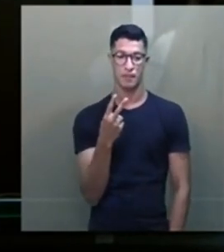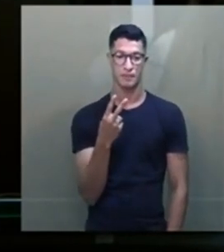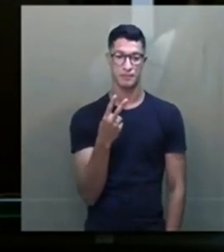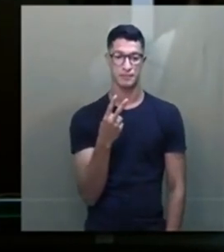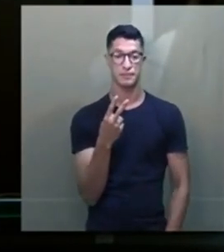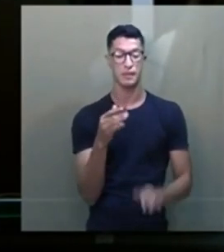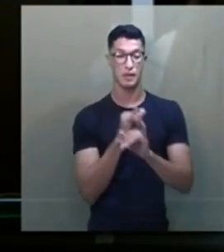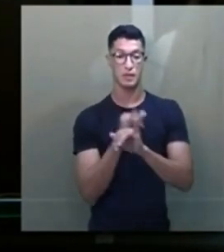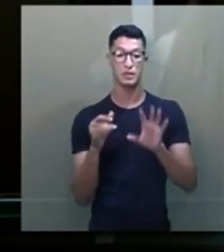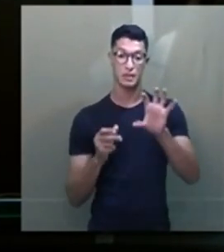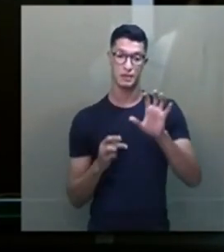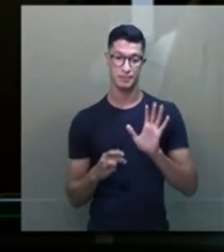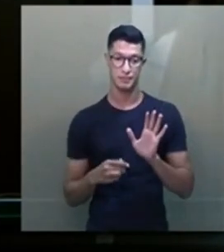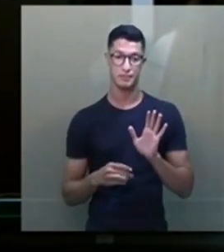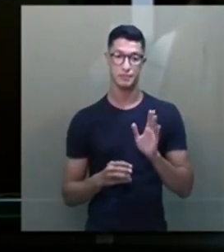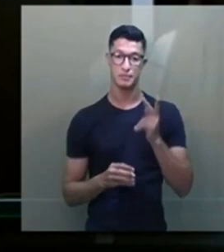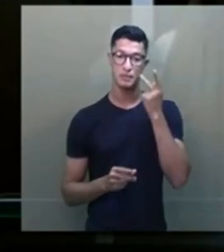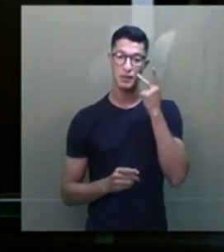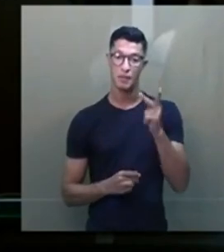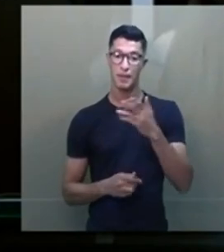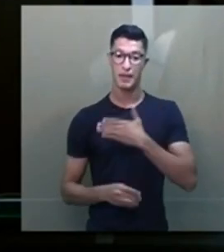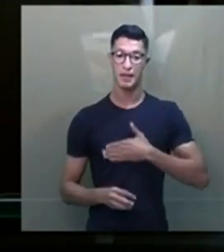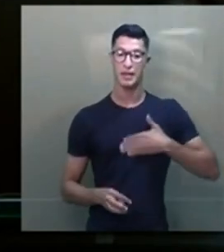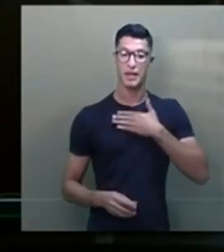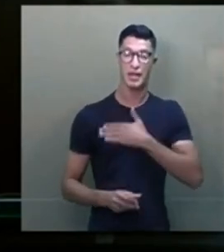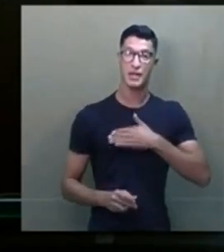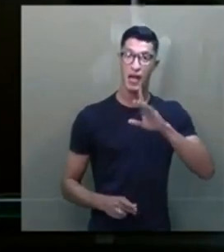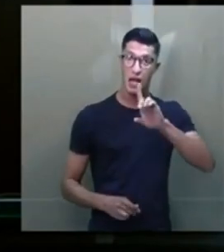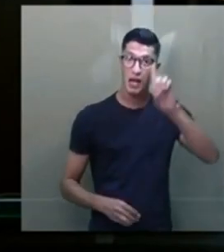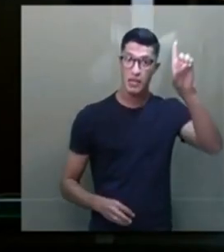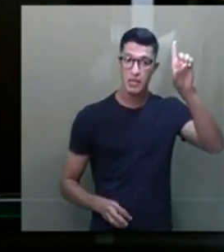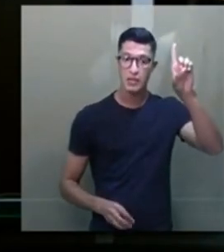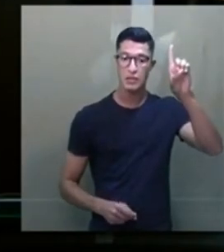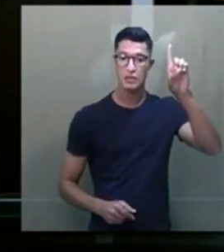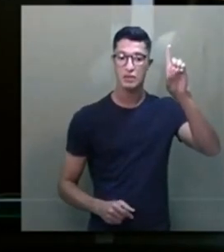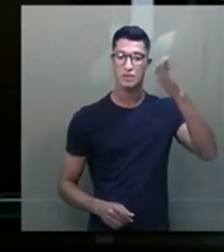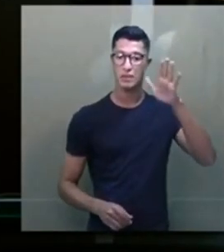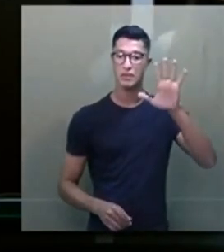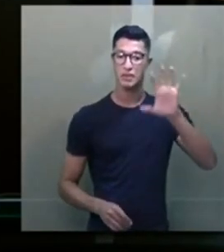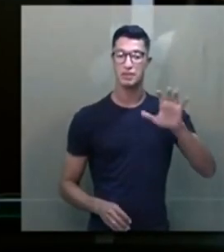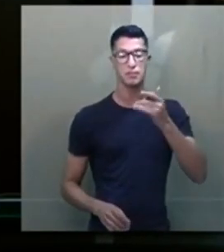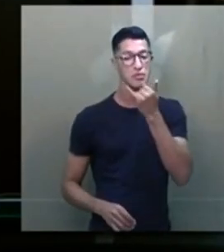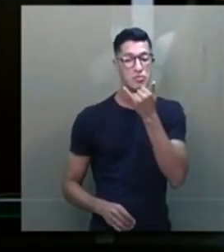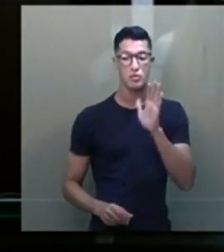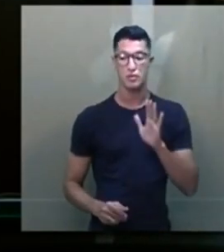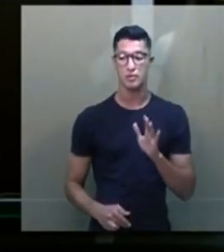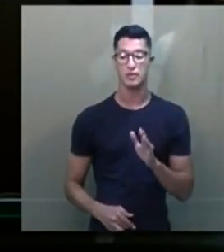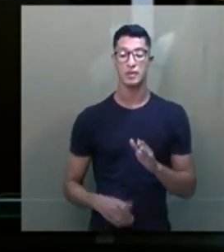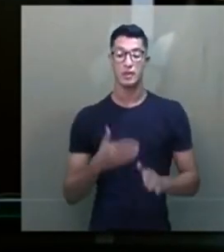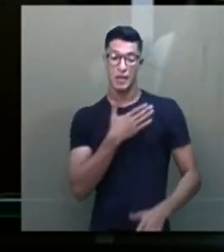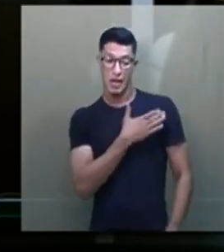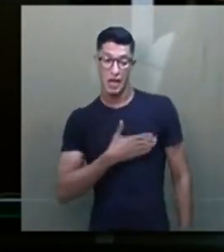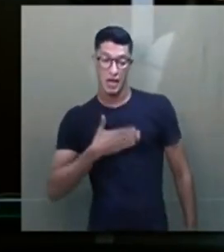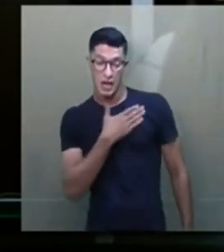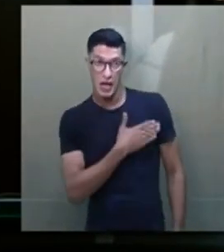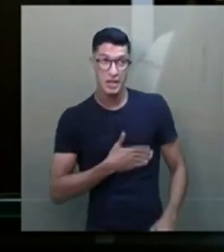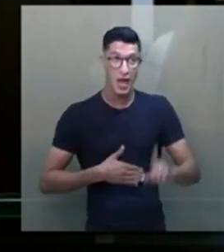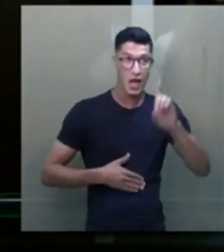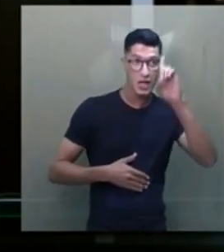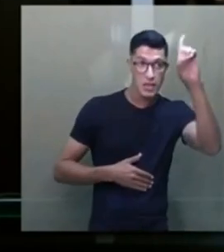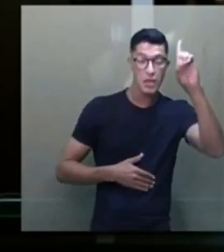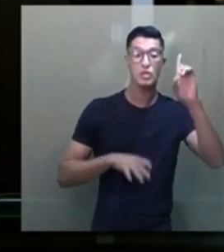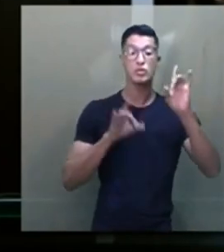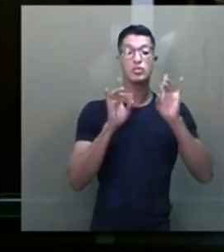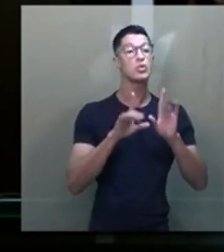E diz assim, para agradar a Deus, mais ou menos assim, me perdoem, para agradar a Deus,